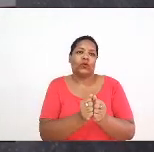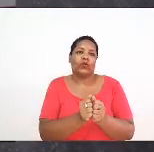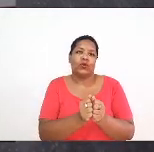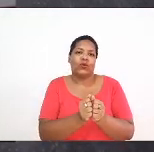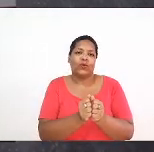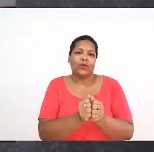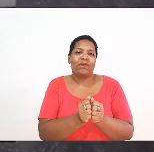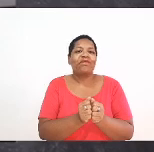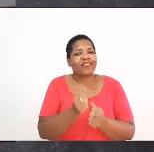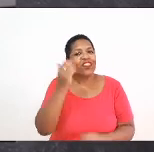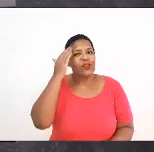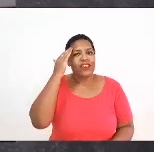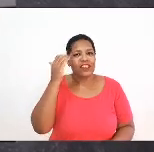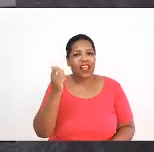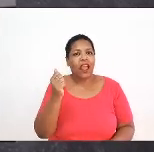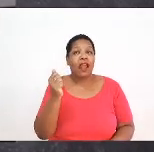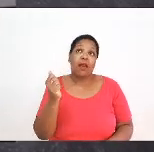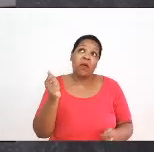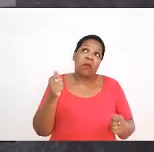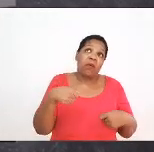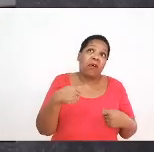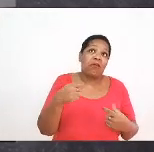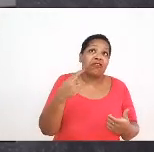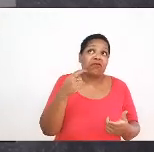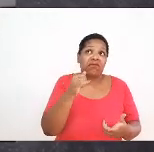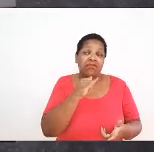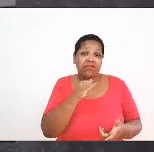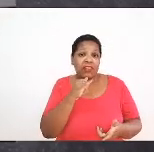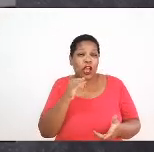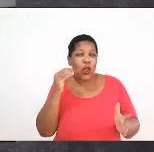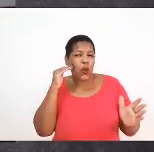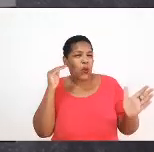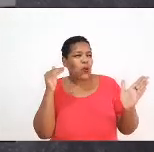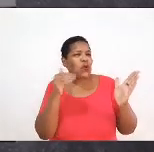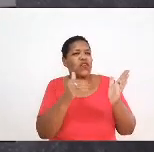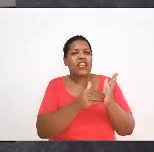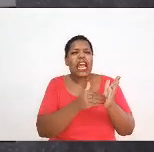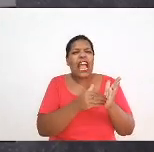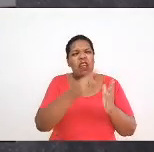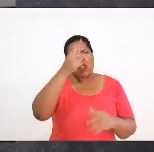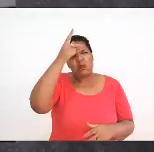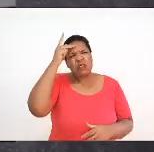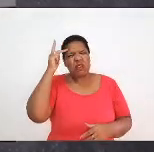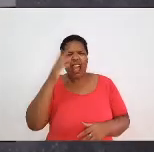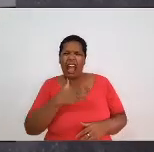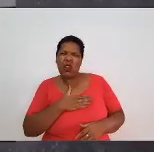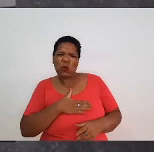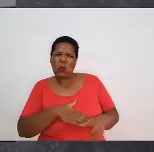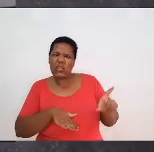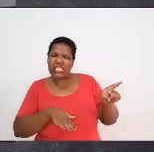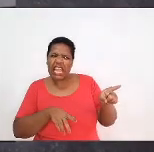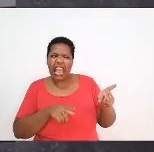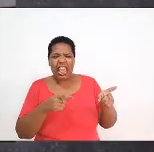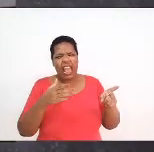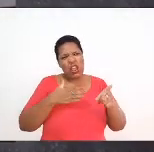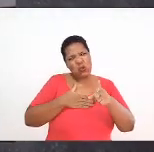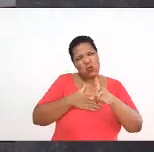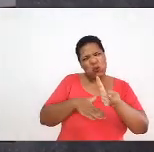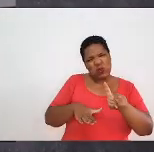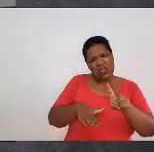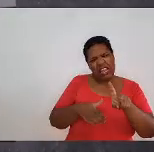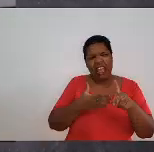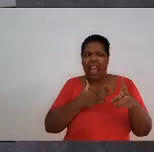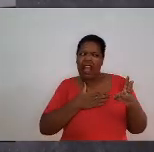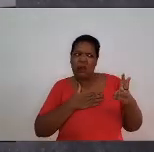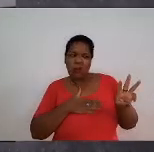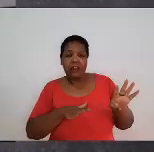pode até, no final, talvez todas as pessoas não se agradem dos encaminhamentos que foram feitos, mas a gente tem a